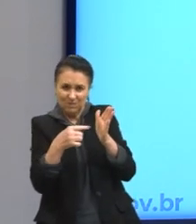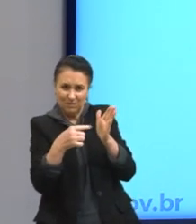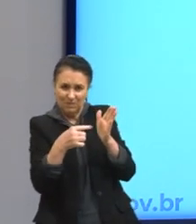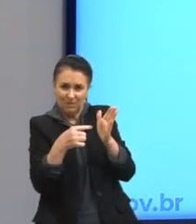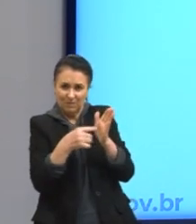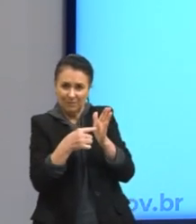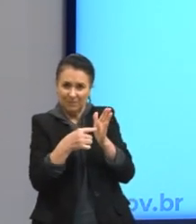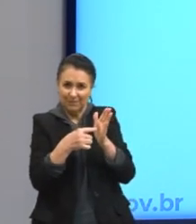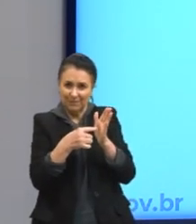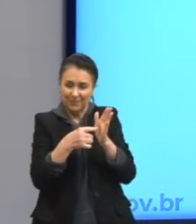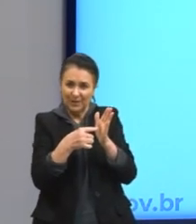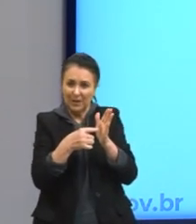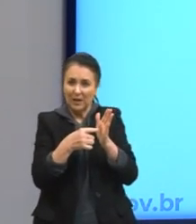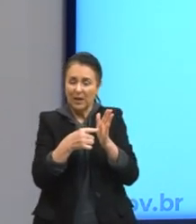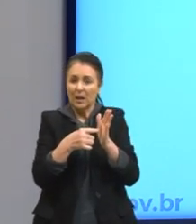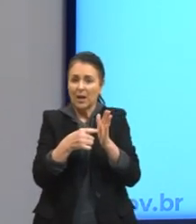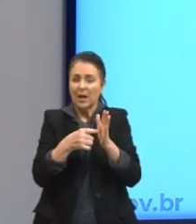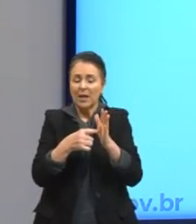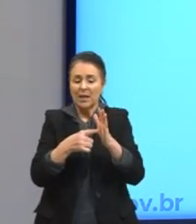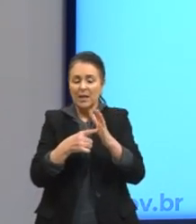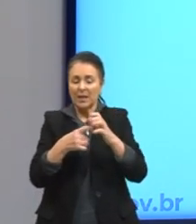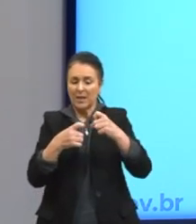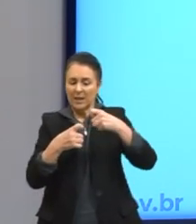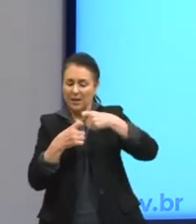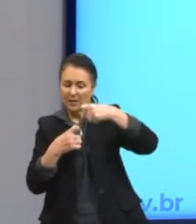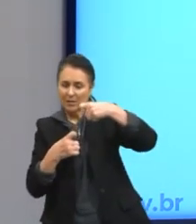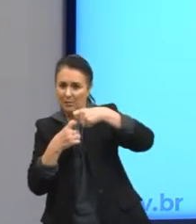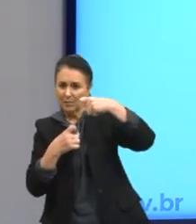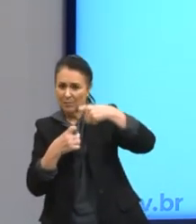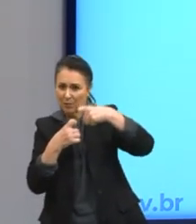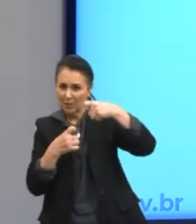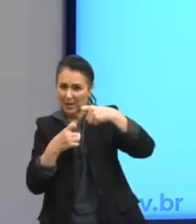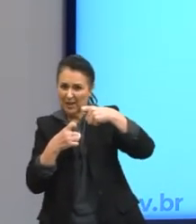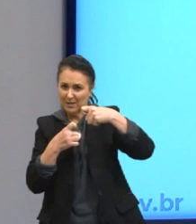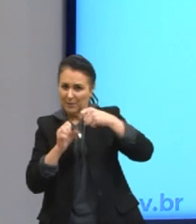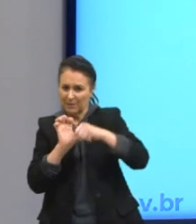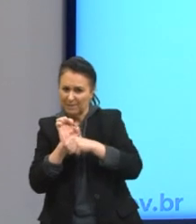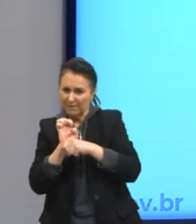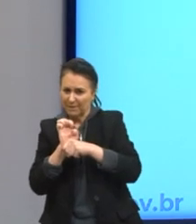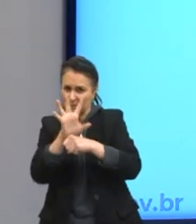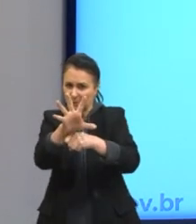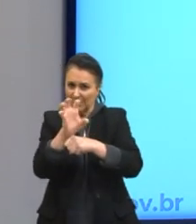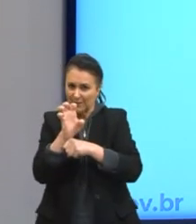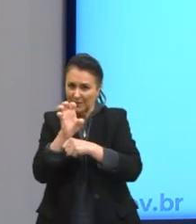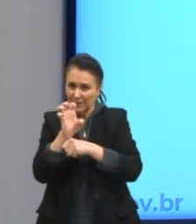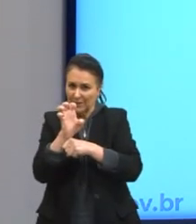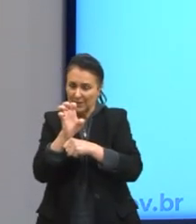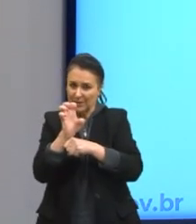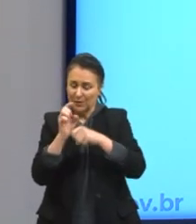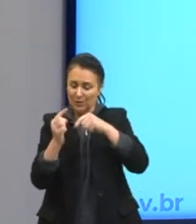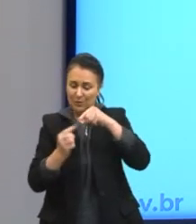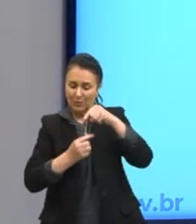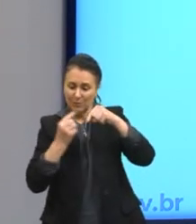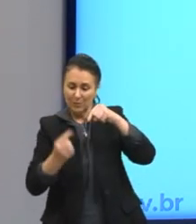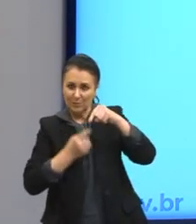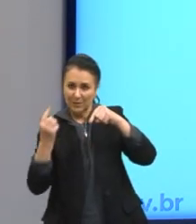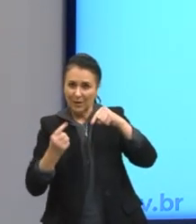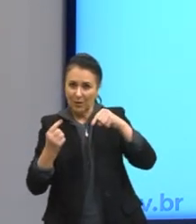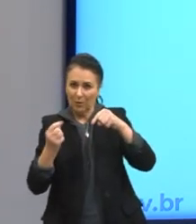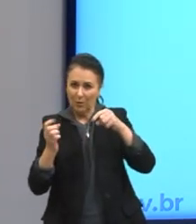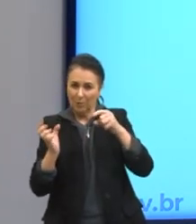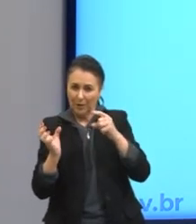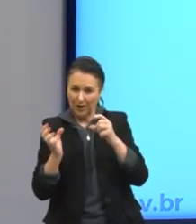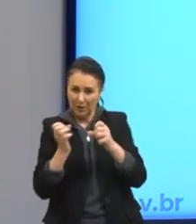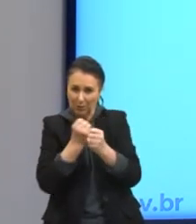propícia. E as molas felinas, para o assalto. Nas molas em espiral, para o abraço.